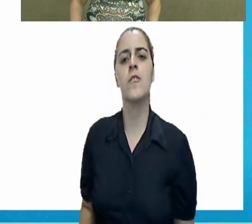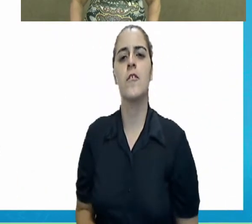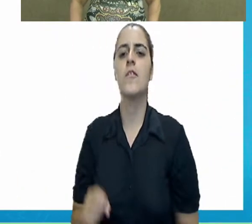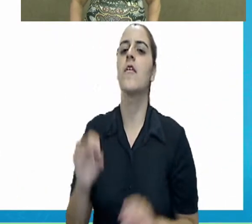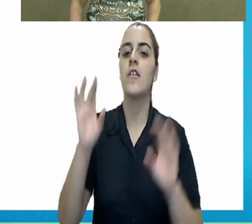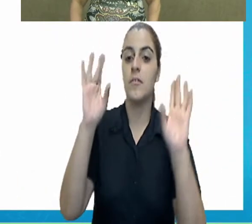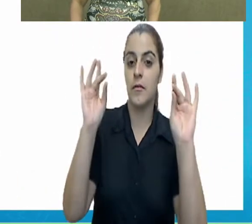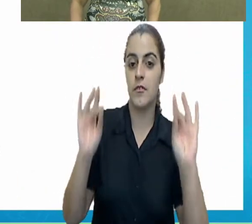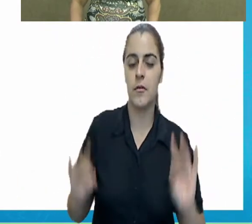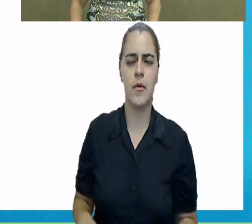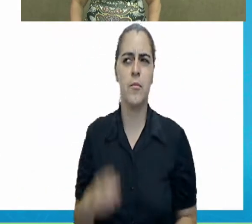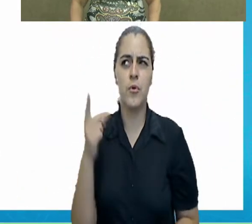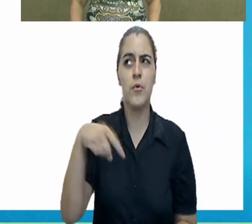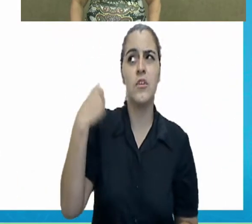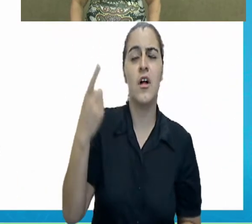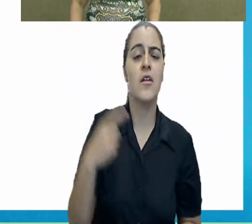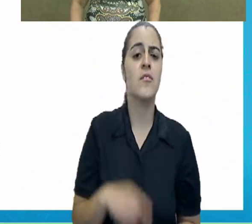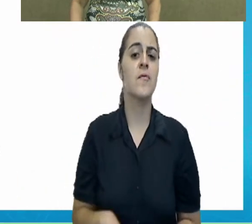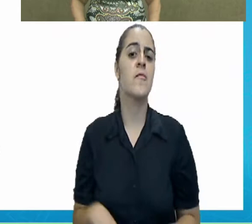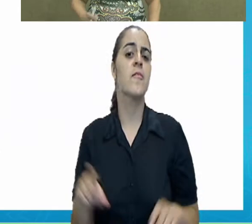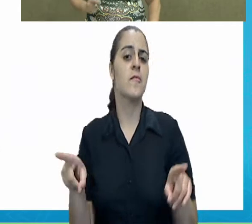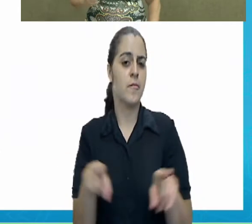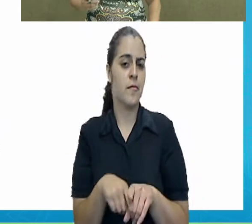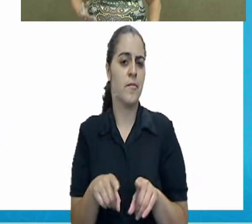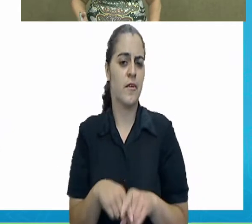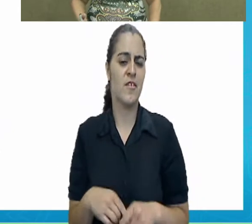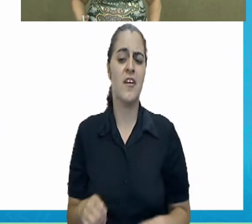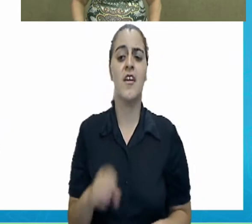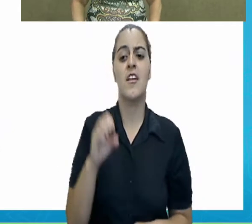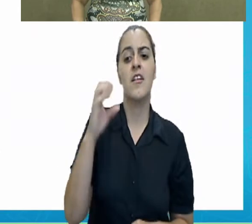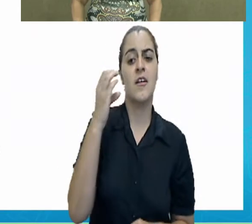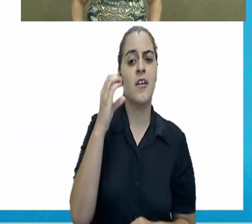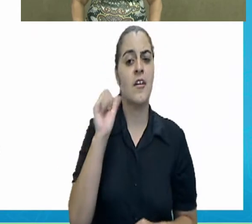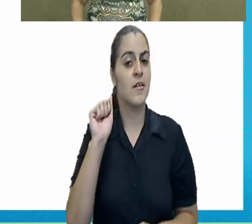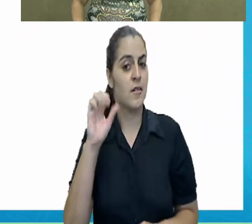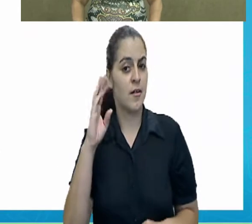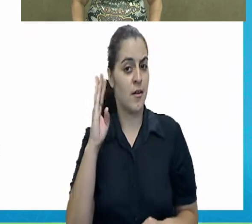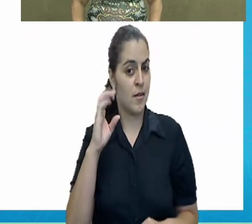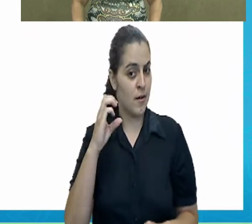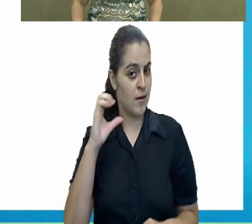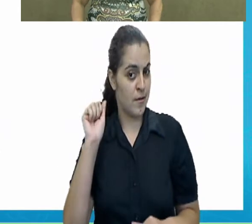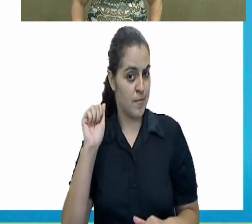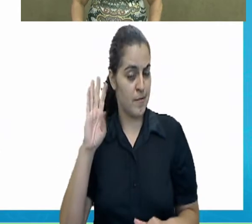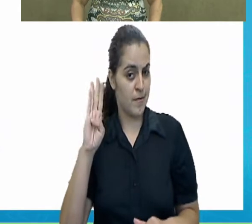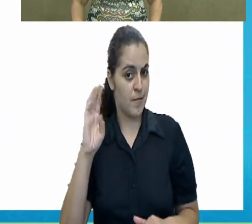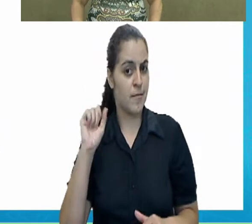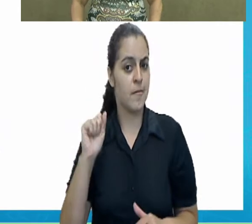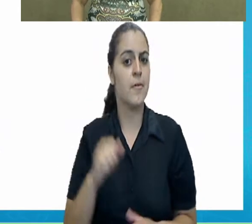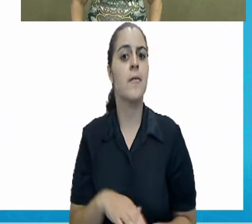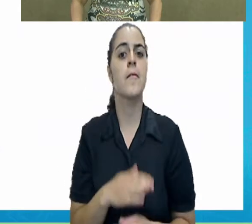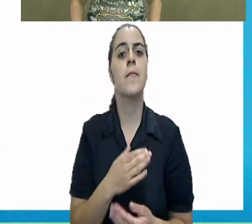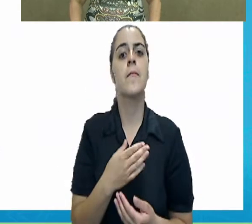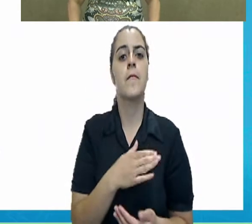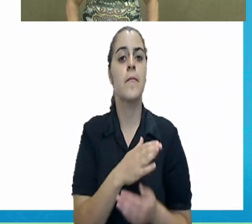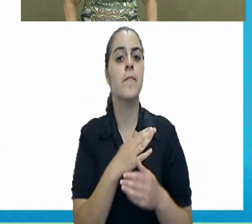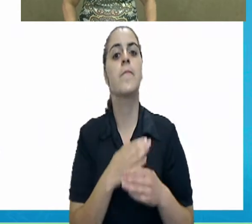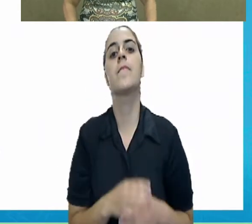fenômeno, por outro lado, é muito destrutivo e pode acabar com